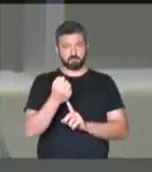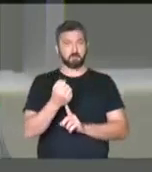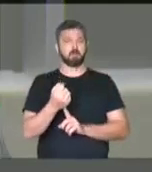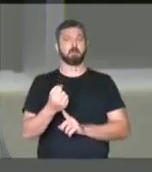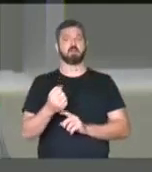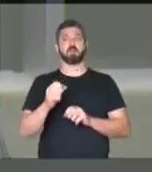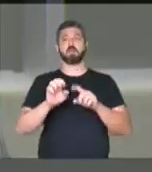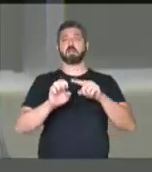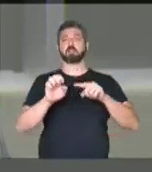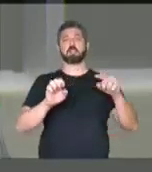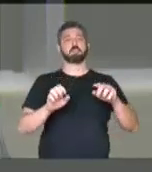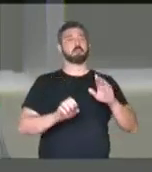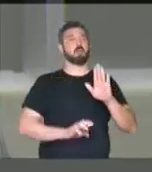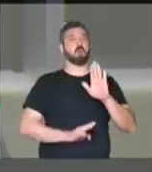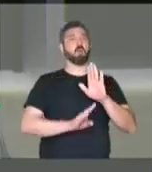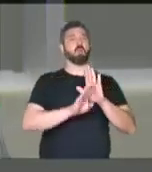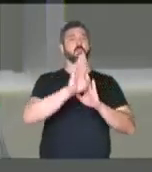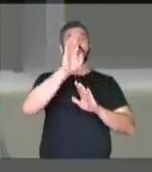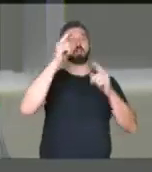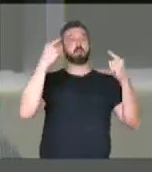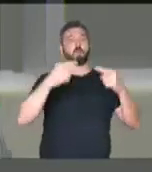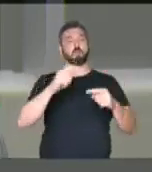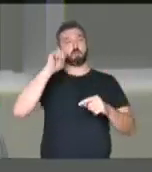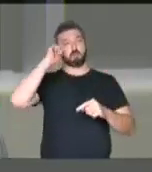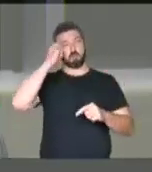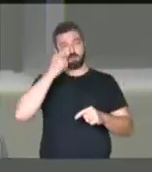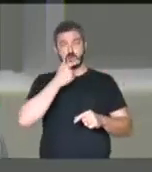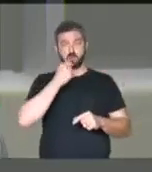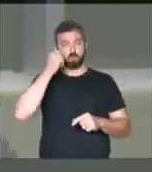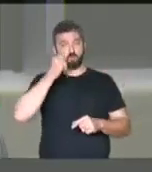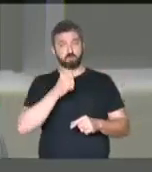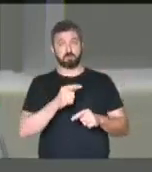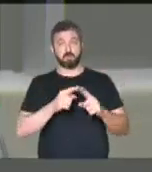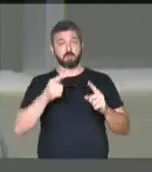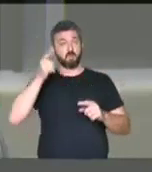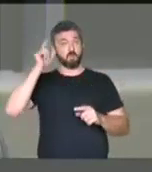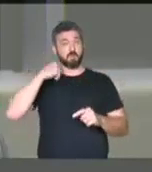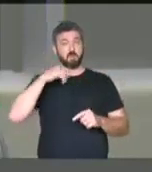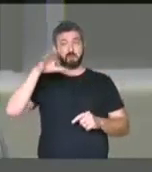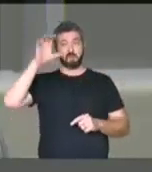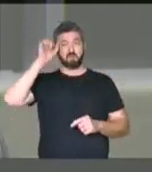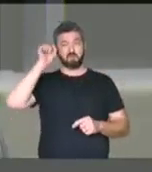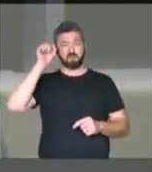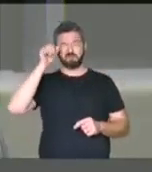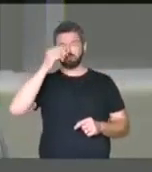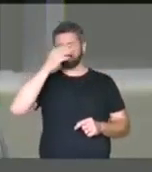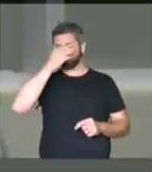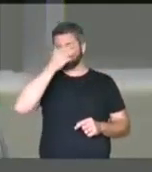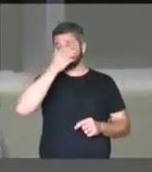aumento de estatística de violência contra negros e negras. Ontem, eu ouvi aqui, de forma